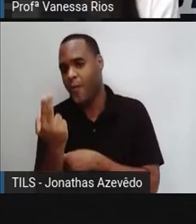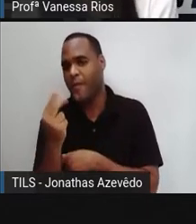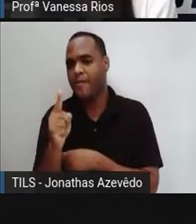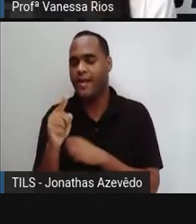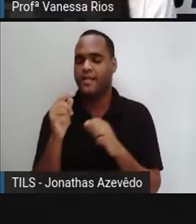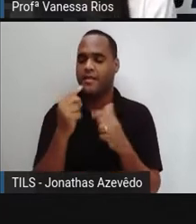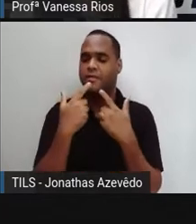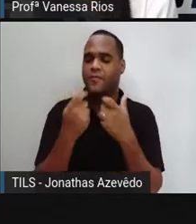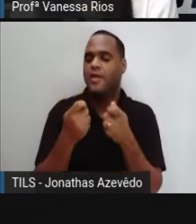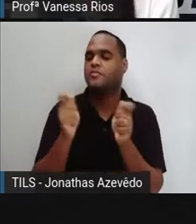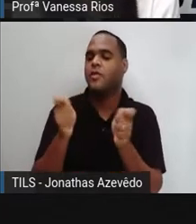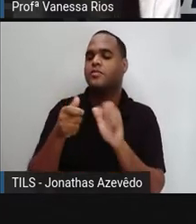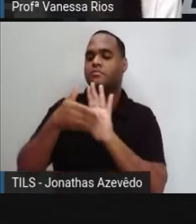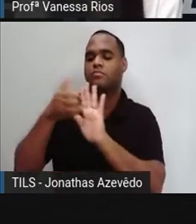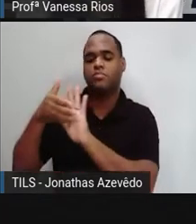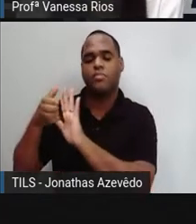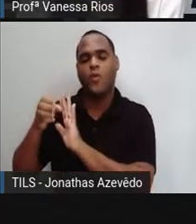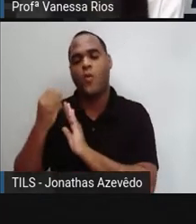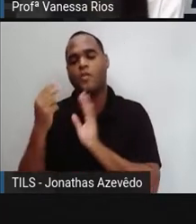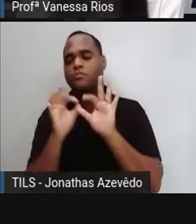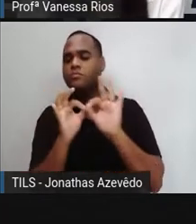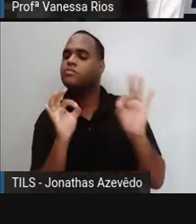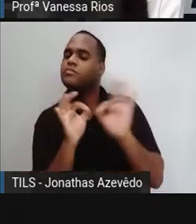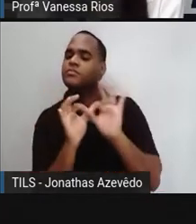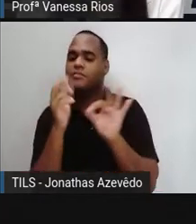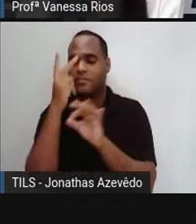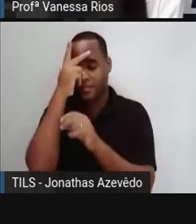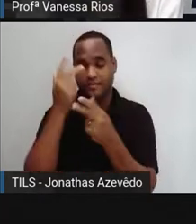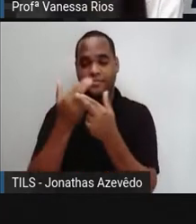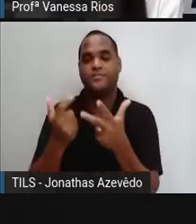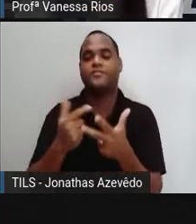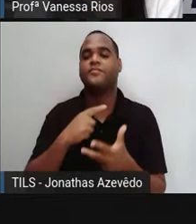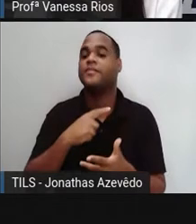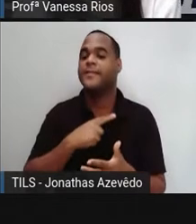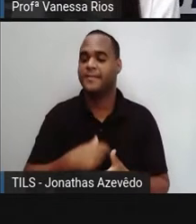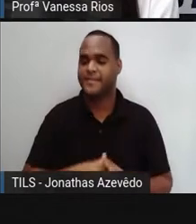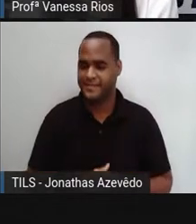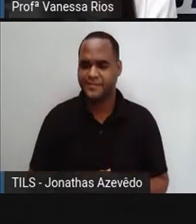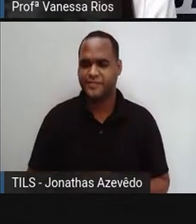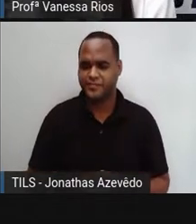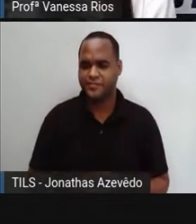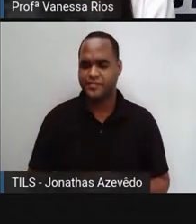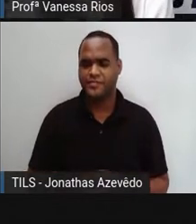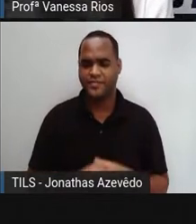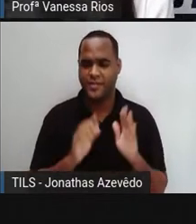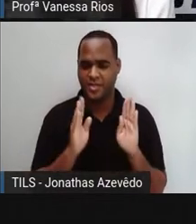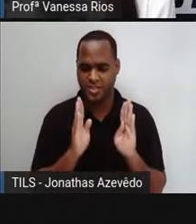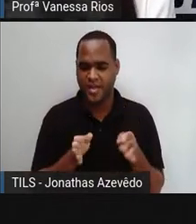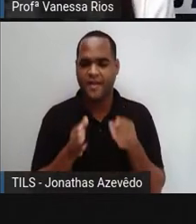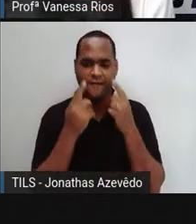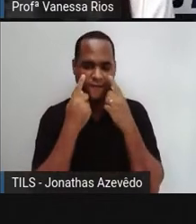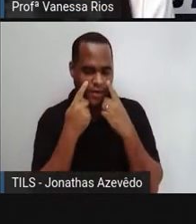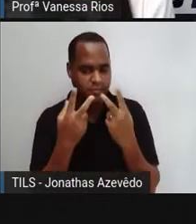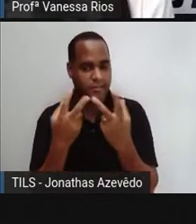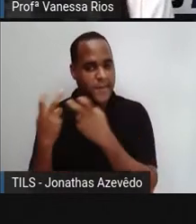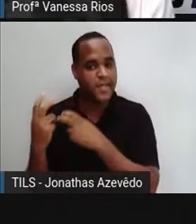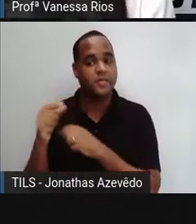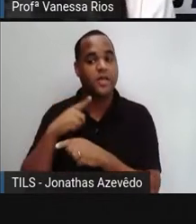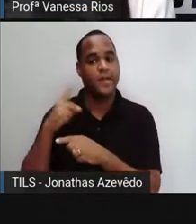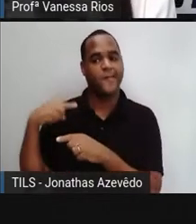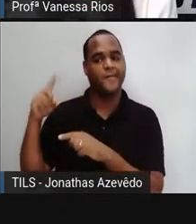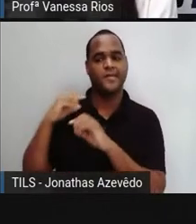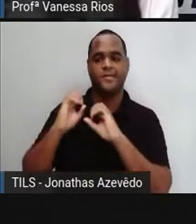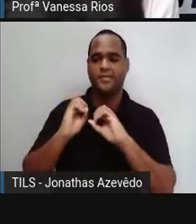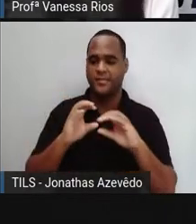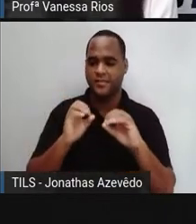linguagem exclui, a linguagem distancia? Olhem só. A gente já observou, né? Uma aula anterior